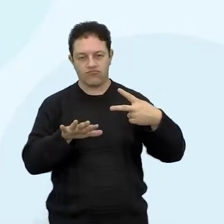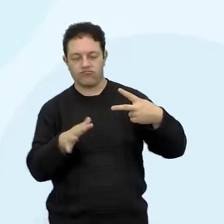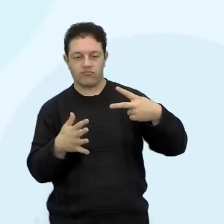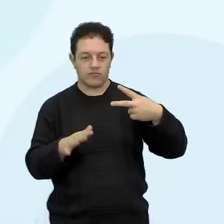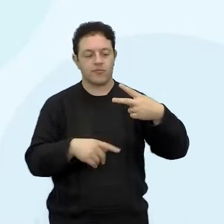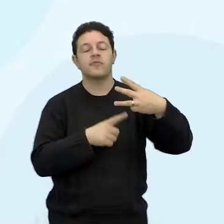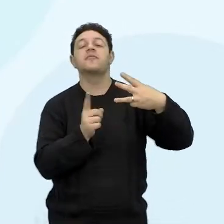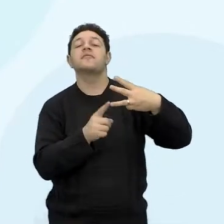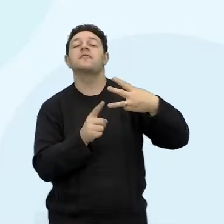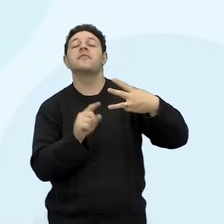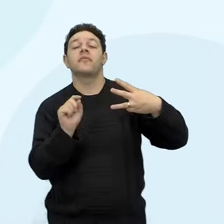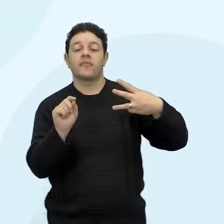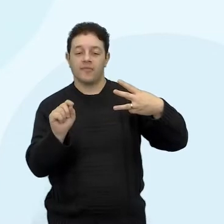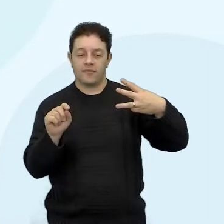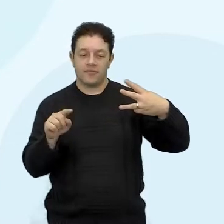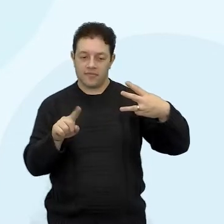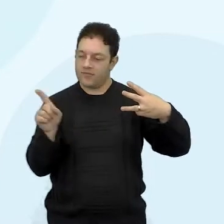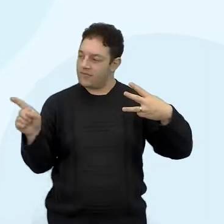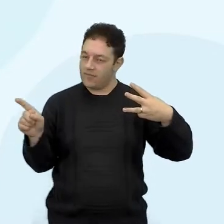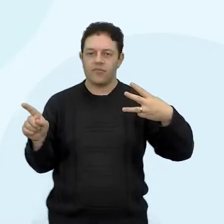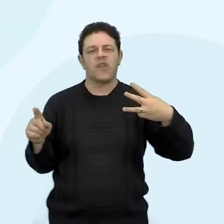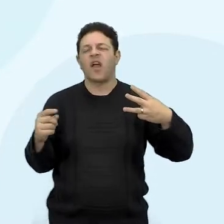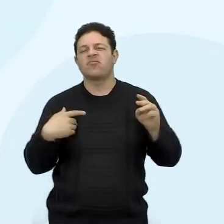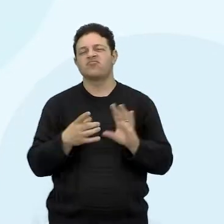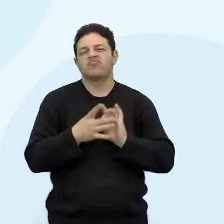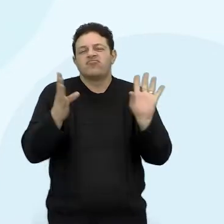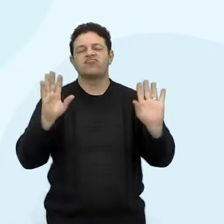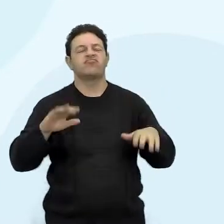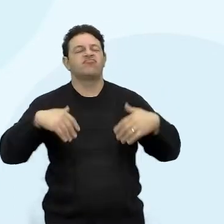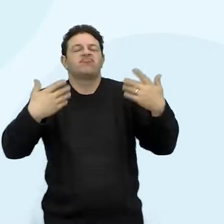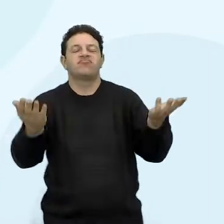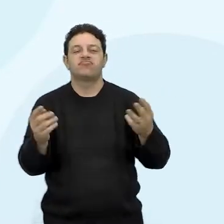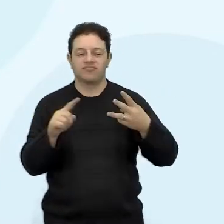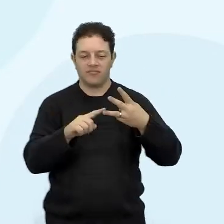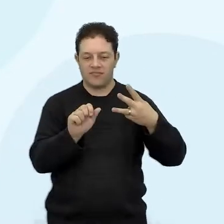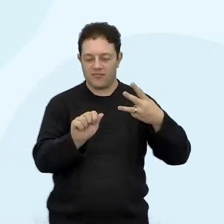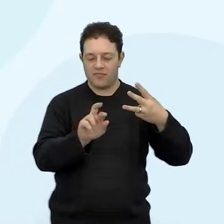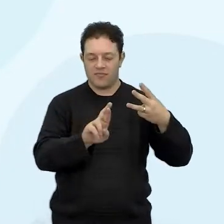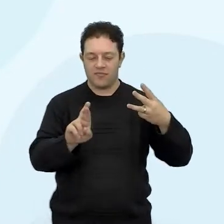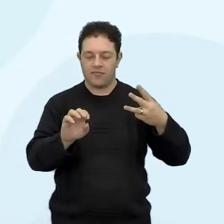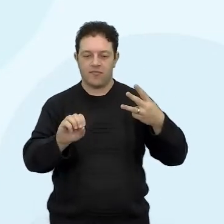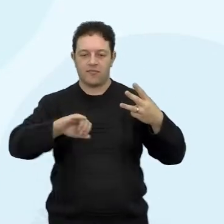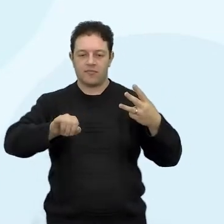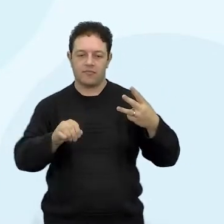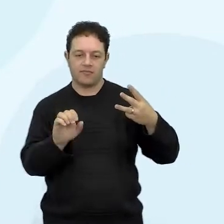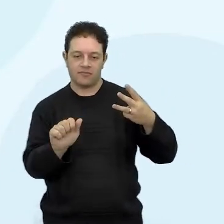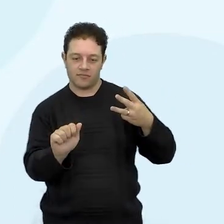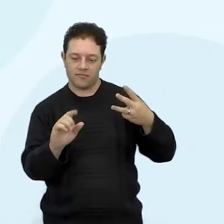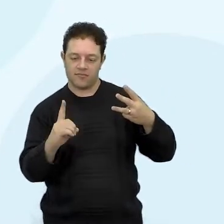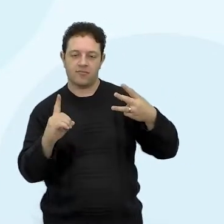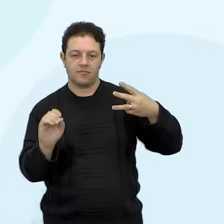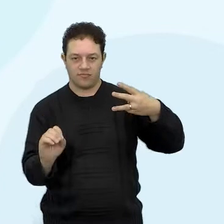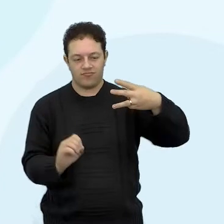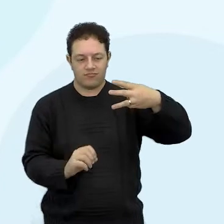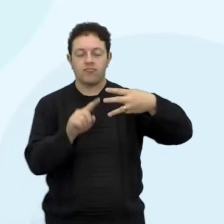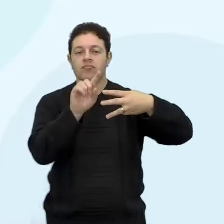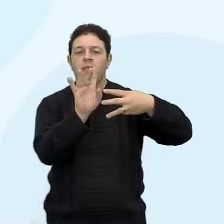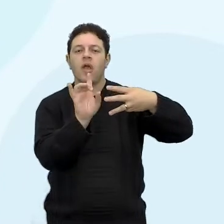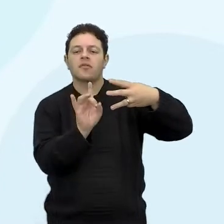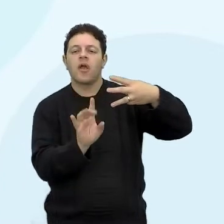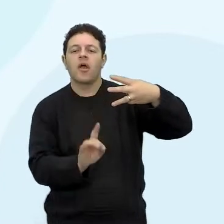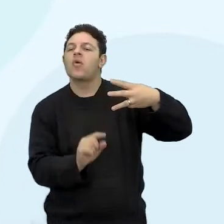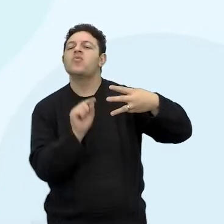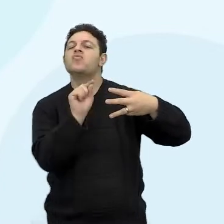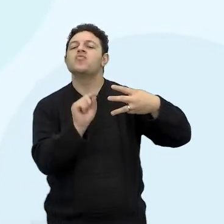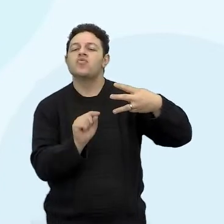terceiro, que é o arrojado. Vou tentar escrever aí rapidamente o que é cada um para